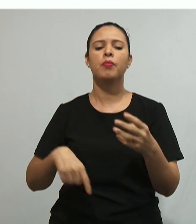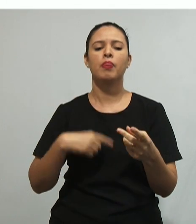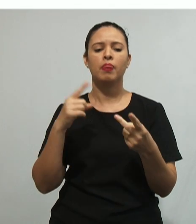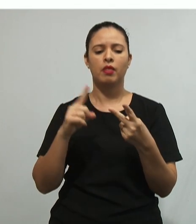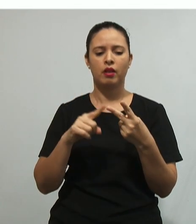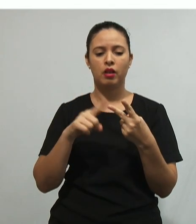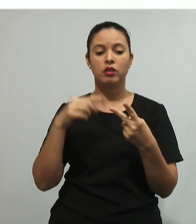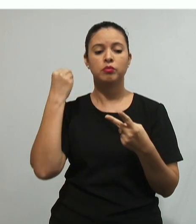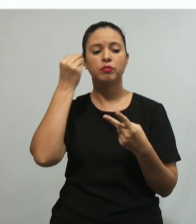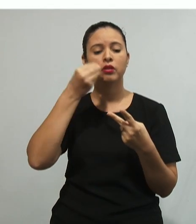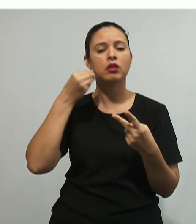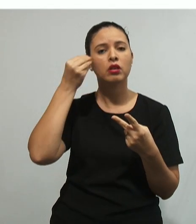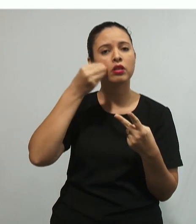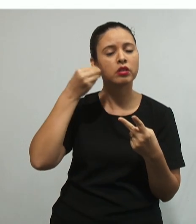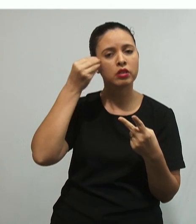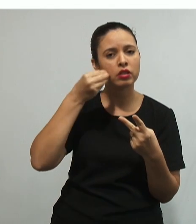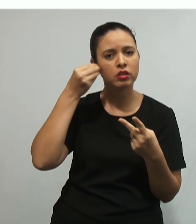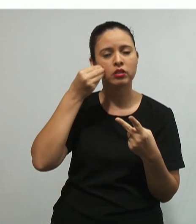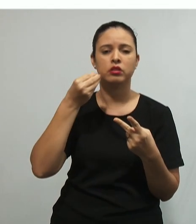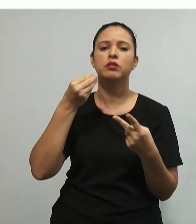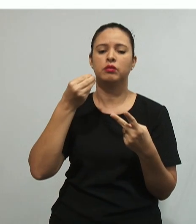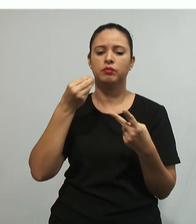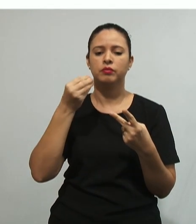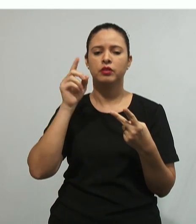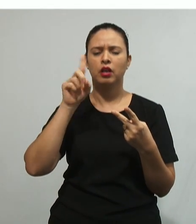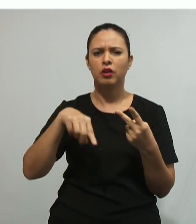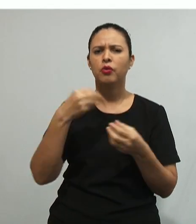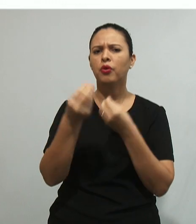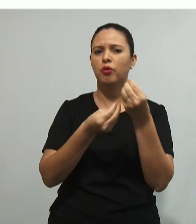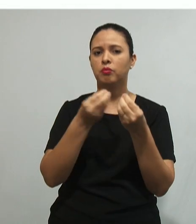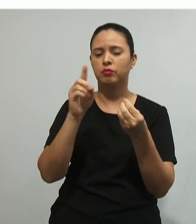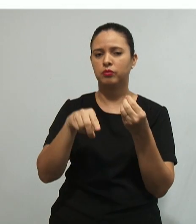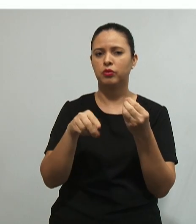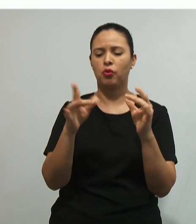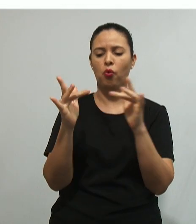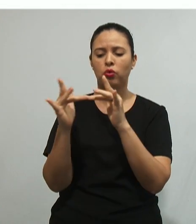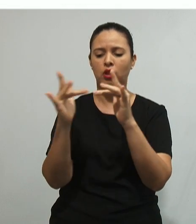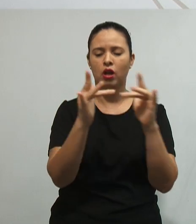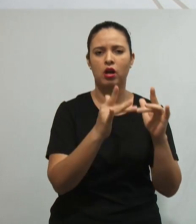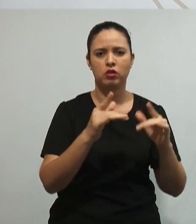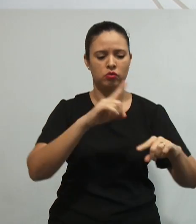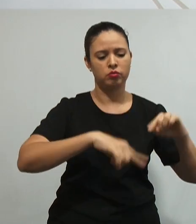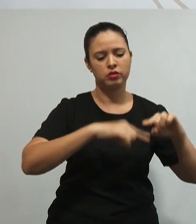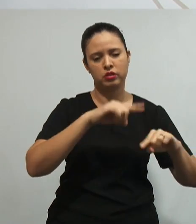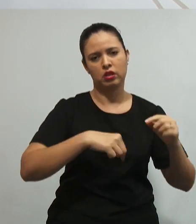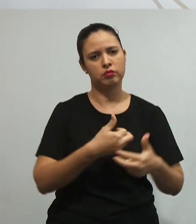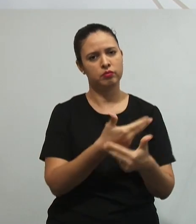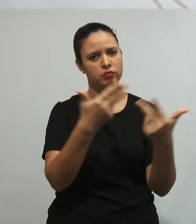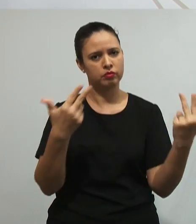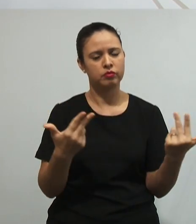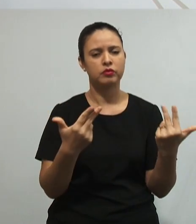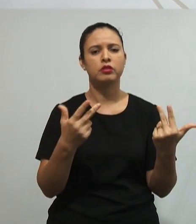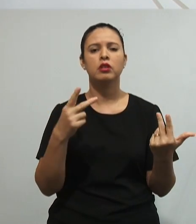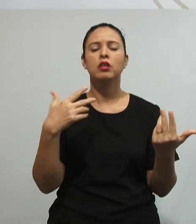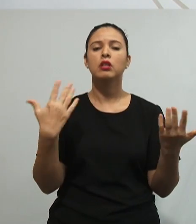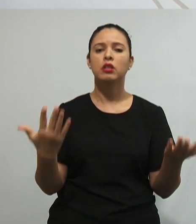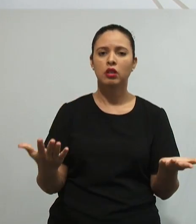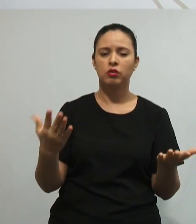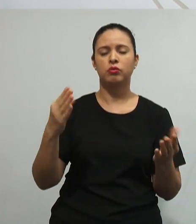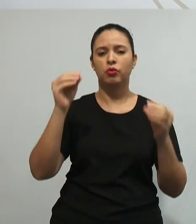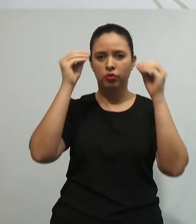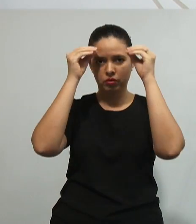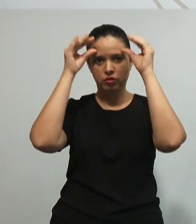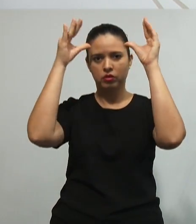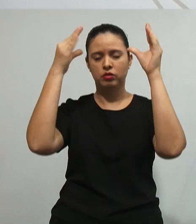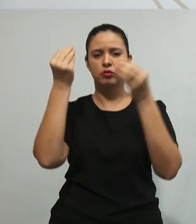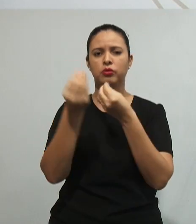né, e este fator é obtido na ação da criança sobre o objeto. O Piaget e o construtivismo defendia que o conhecimento se dá